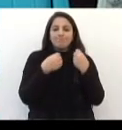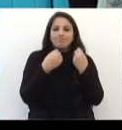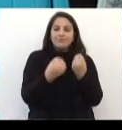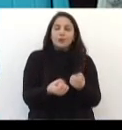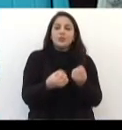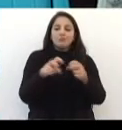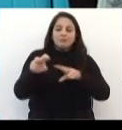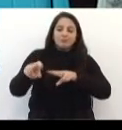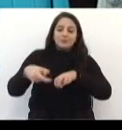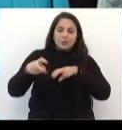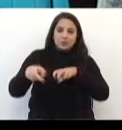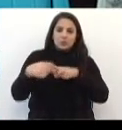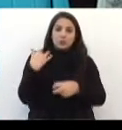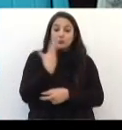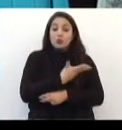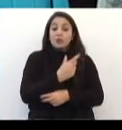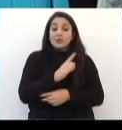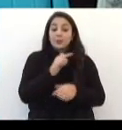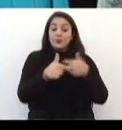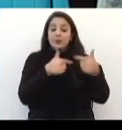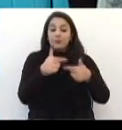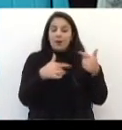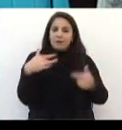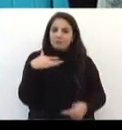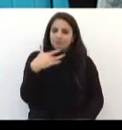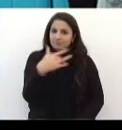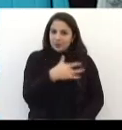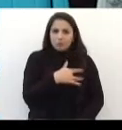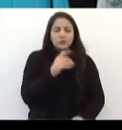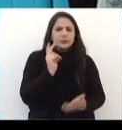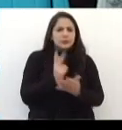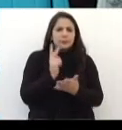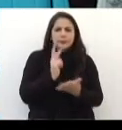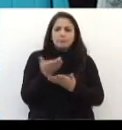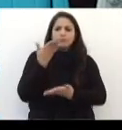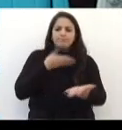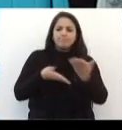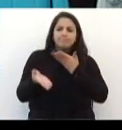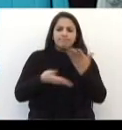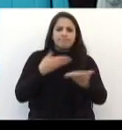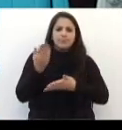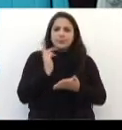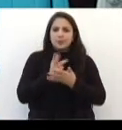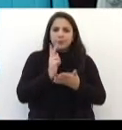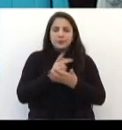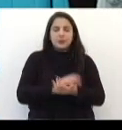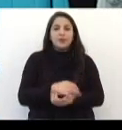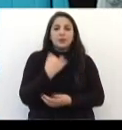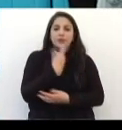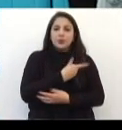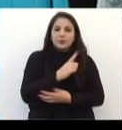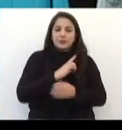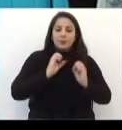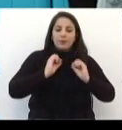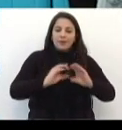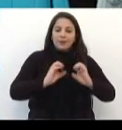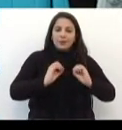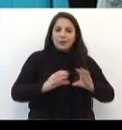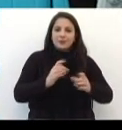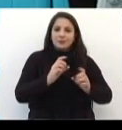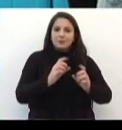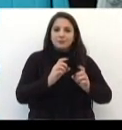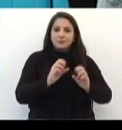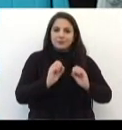agricultura, um agronegócio, nós temos serviços de saúde que não param em nenhum momento e nós temos uma educação e um